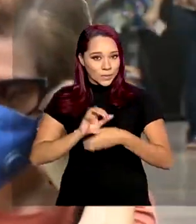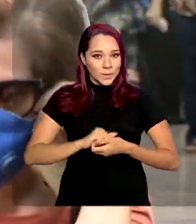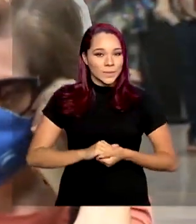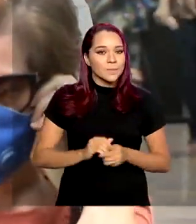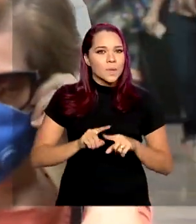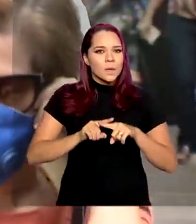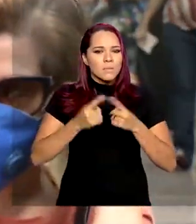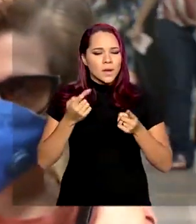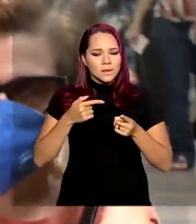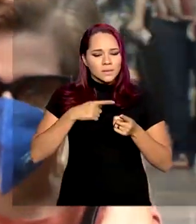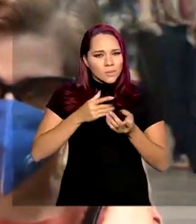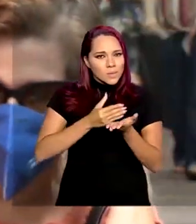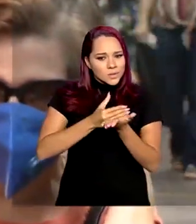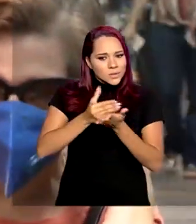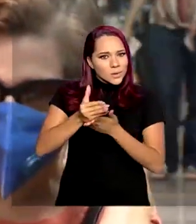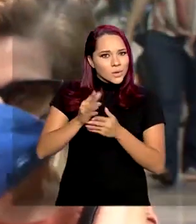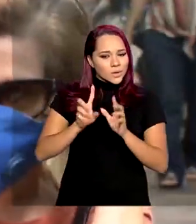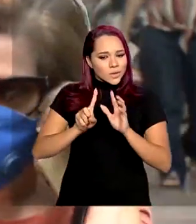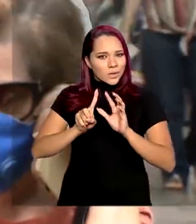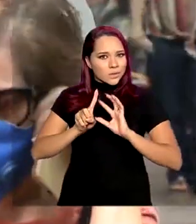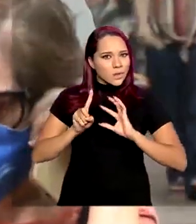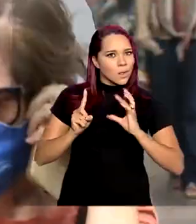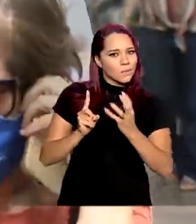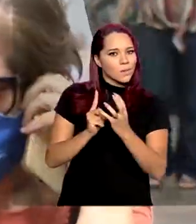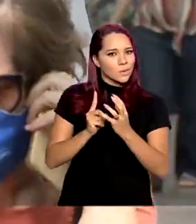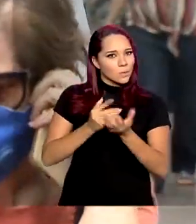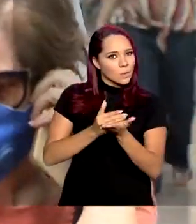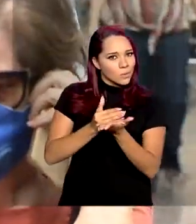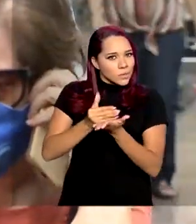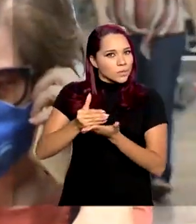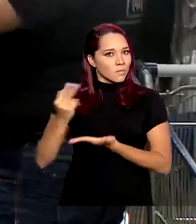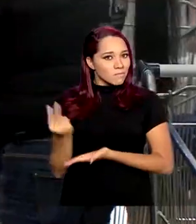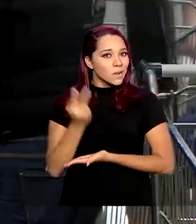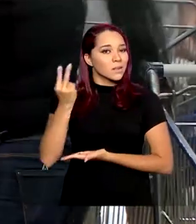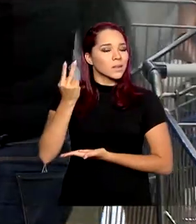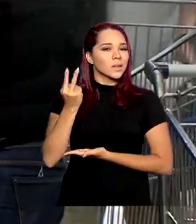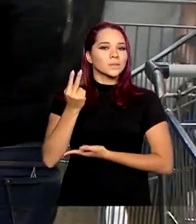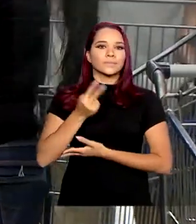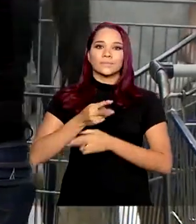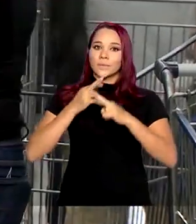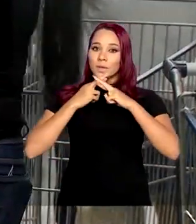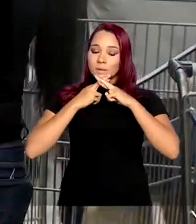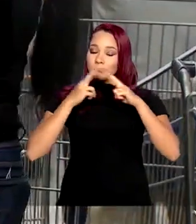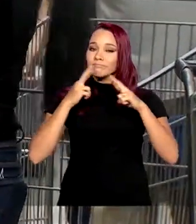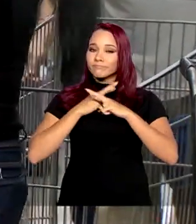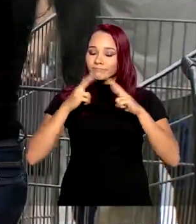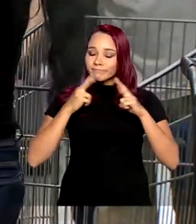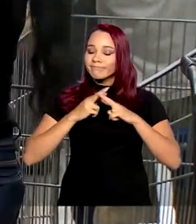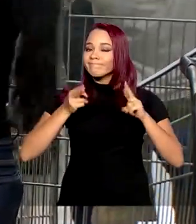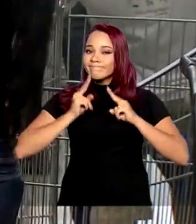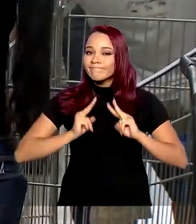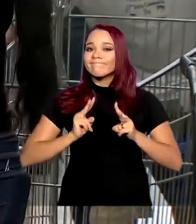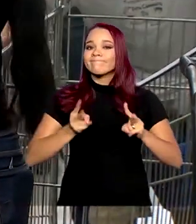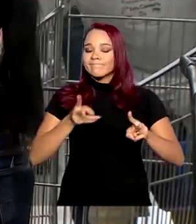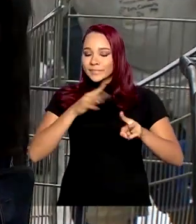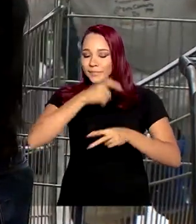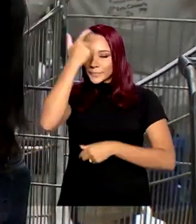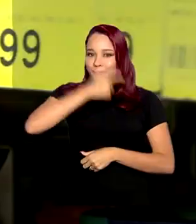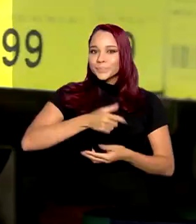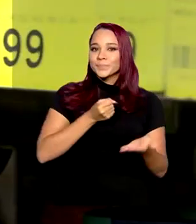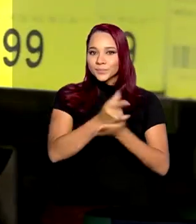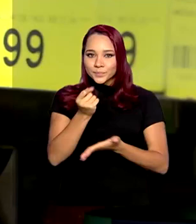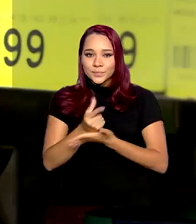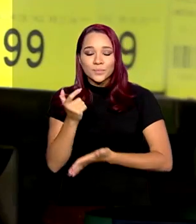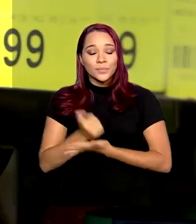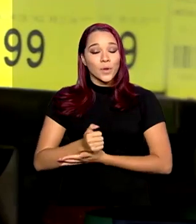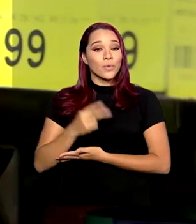Mas desde que as medidas de isolamento social entraram em vigor, uma reclamação tem sido frequente entre os consumidores,